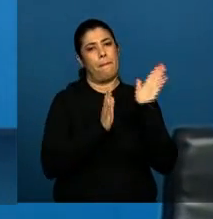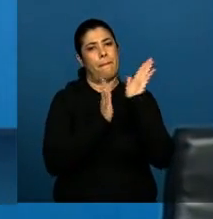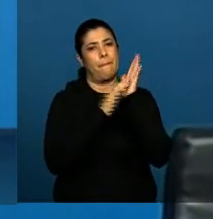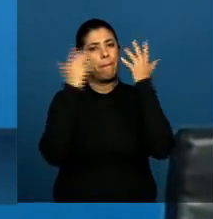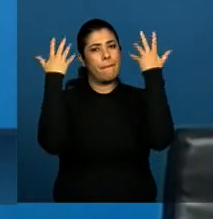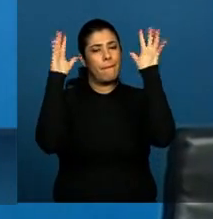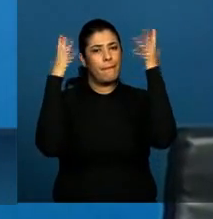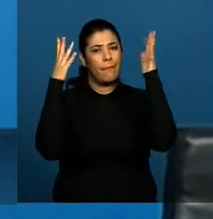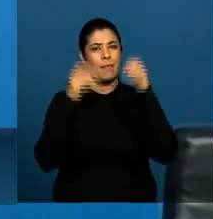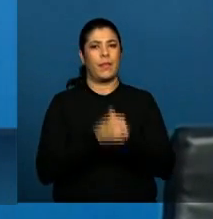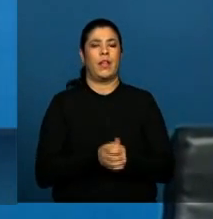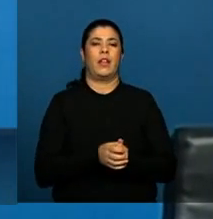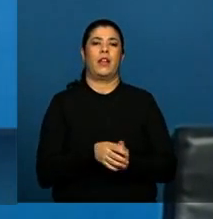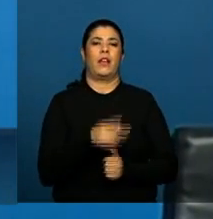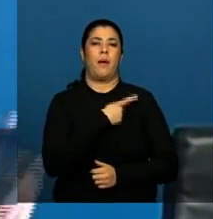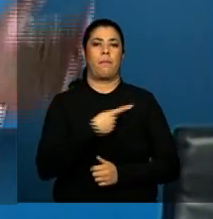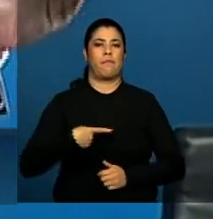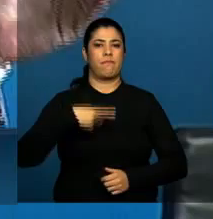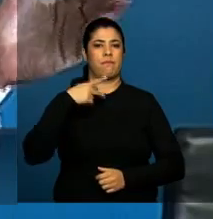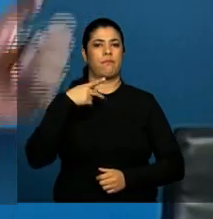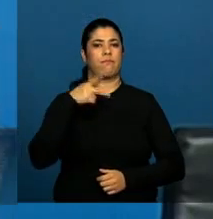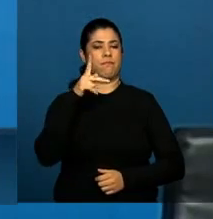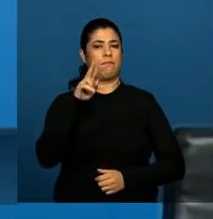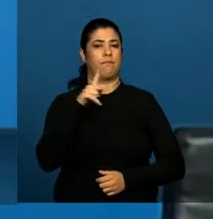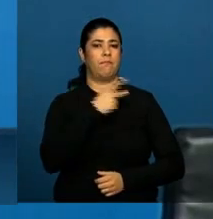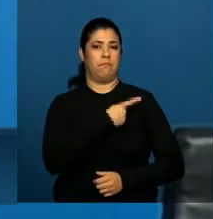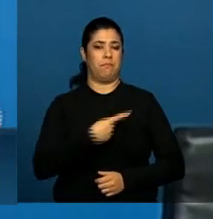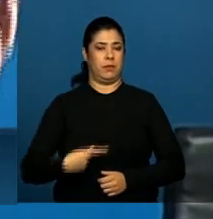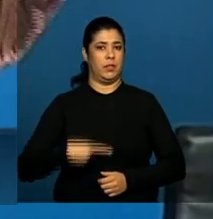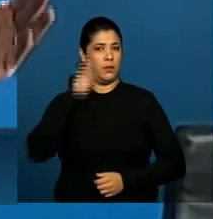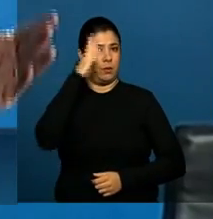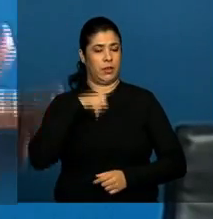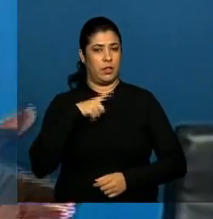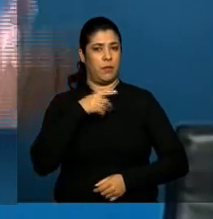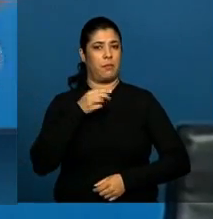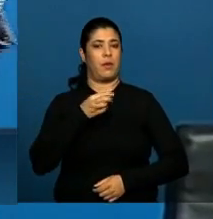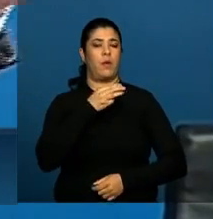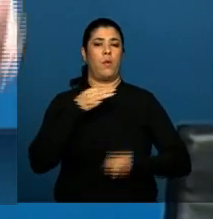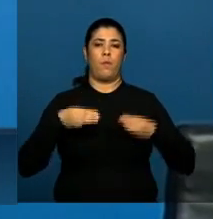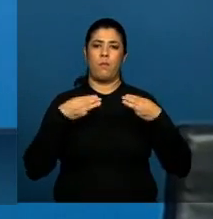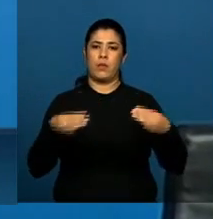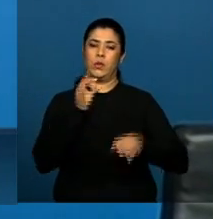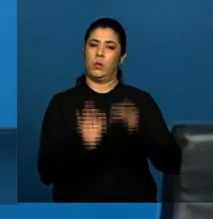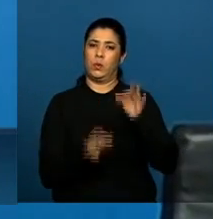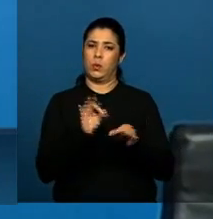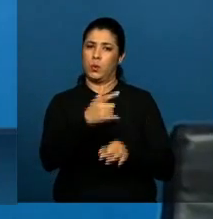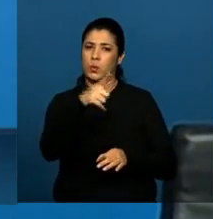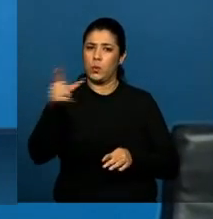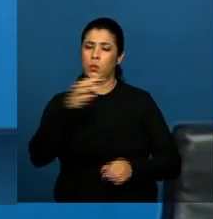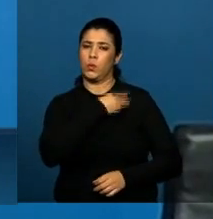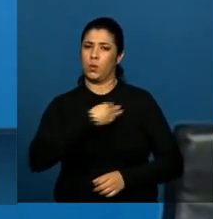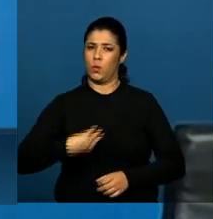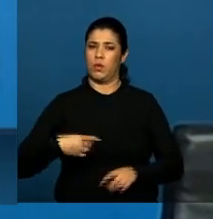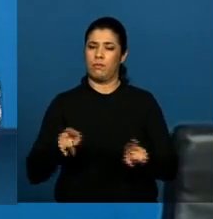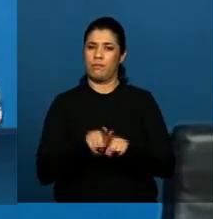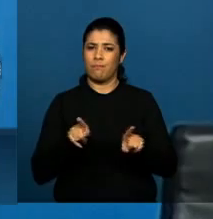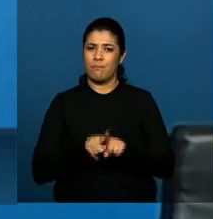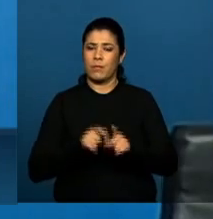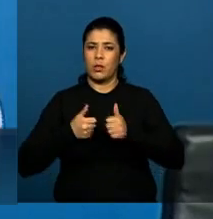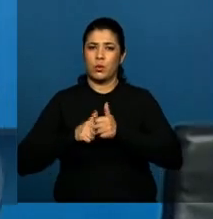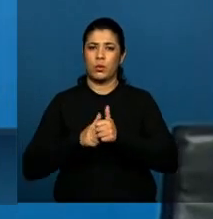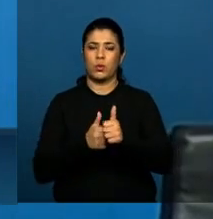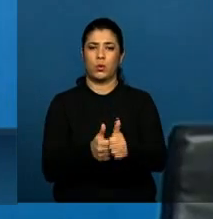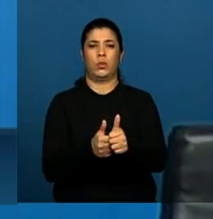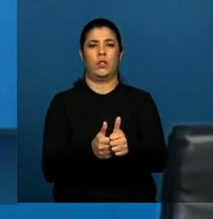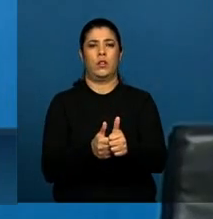à sua Excelência, Presidenta da República, ao Ministério da Justiça e aos demais ministérios que apostam no caminho da participação, mostrando que